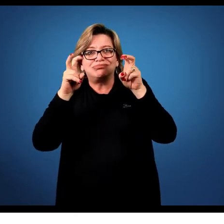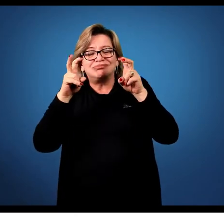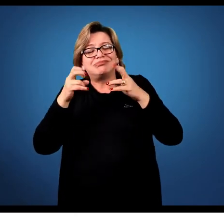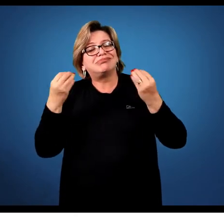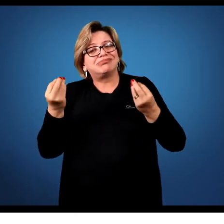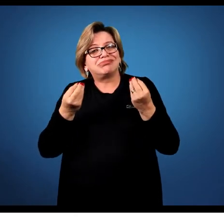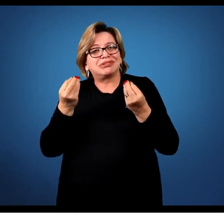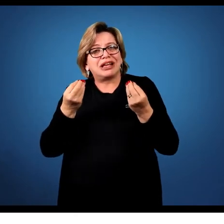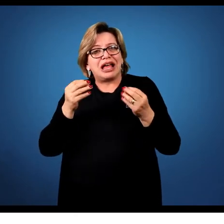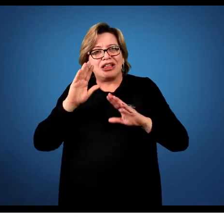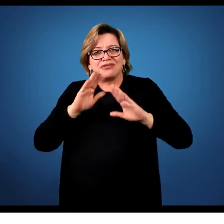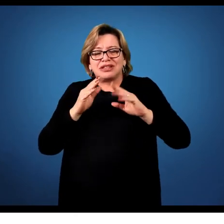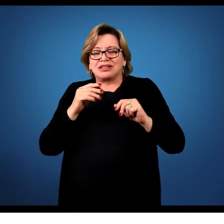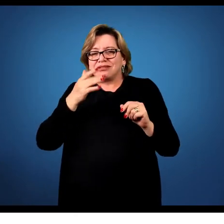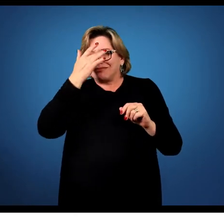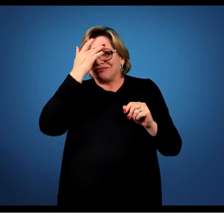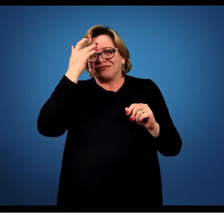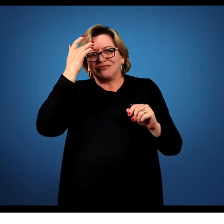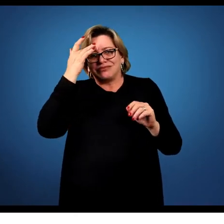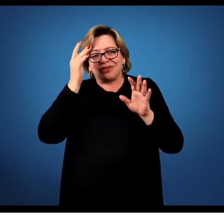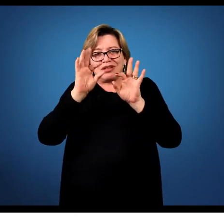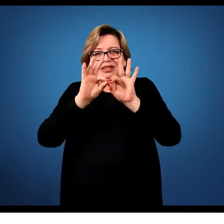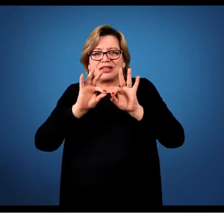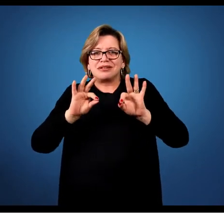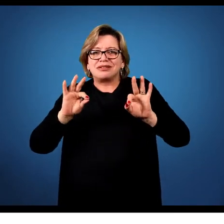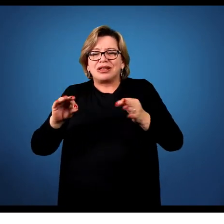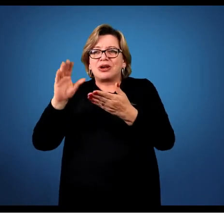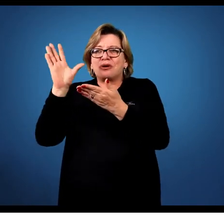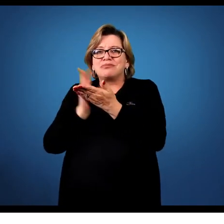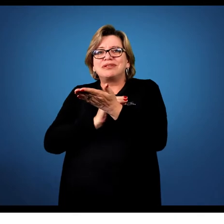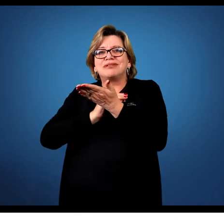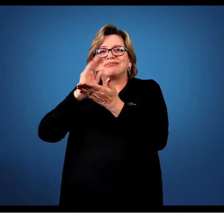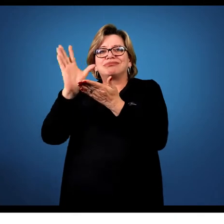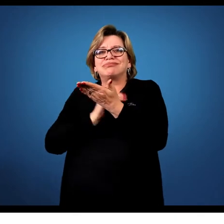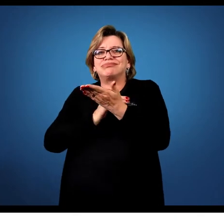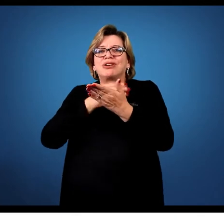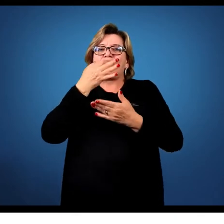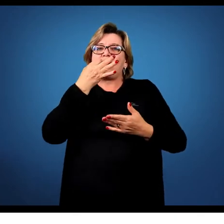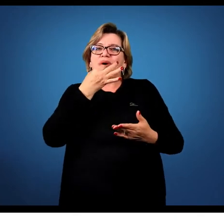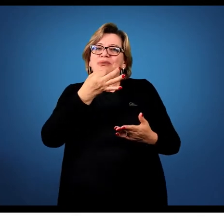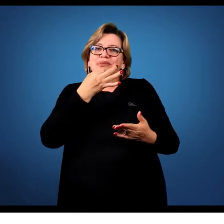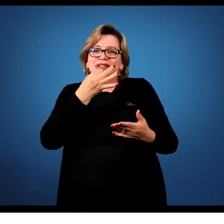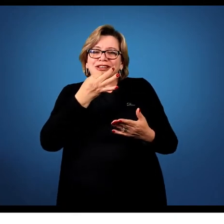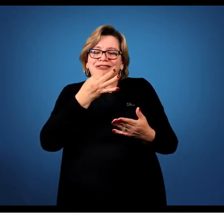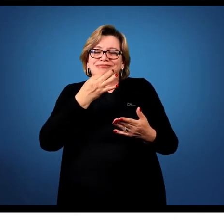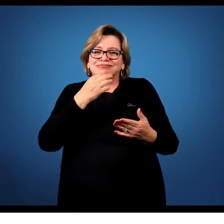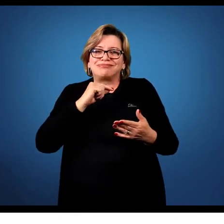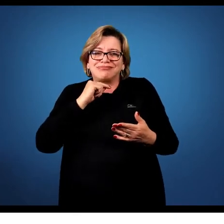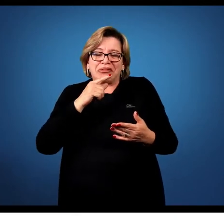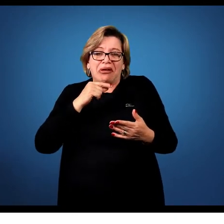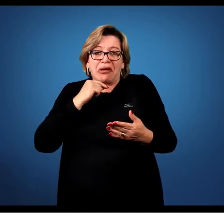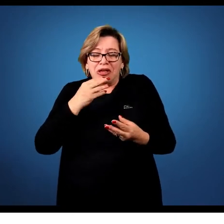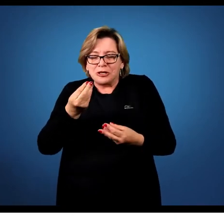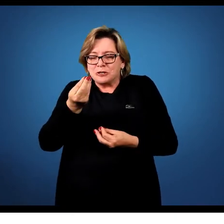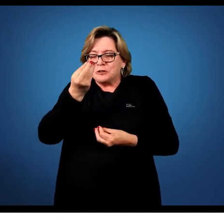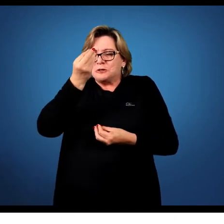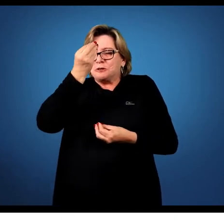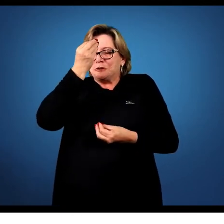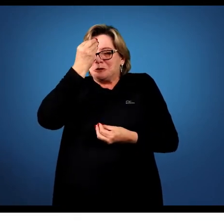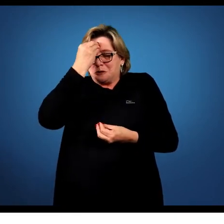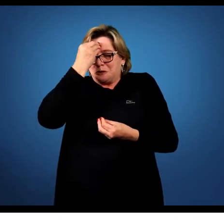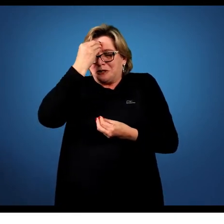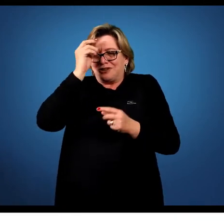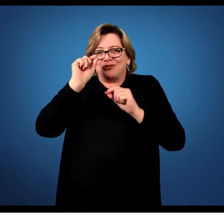simplesmente repita uma opinião já formada e não tenha tempo de assimilar o que